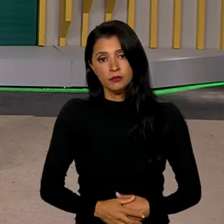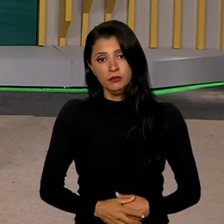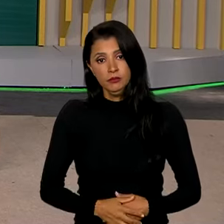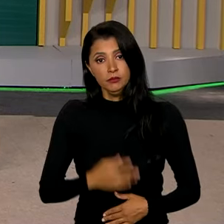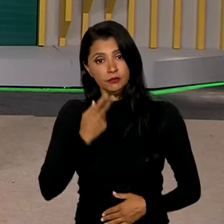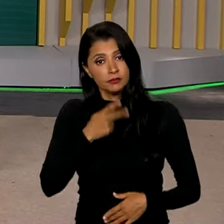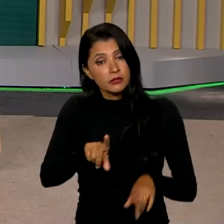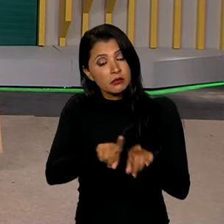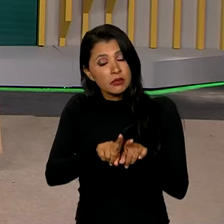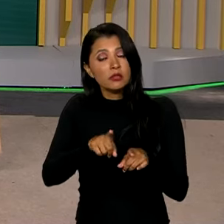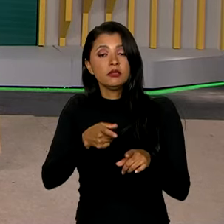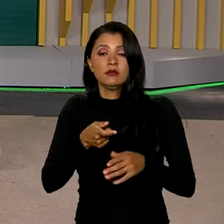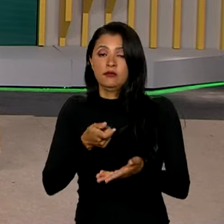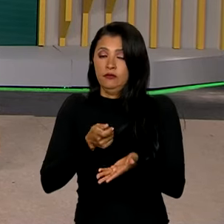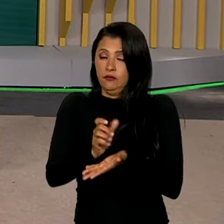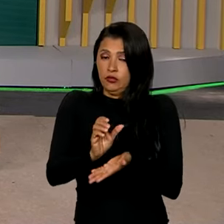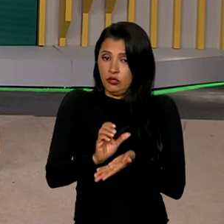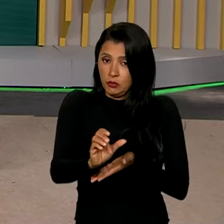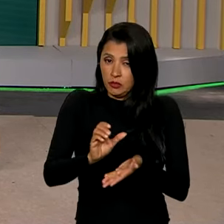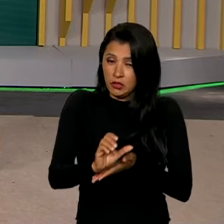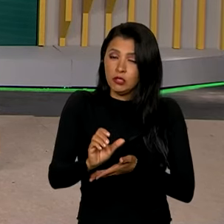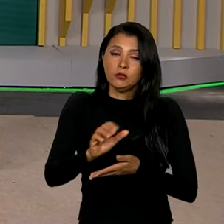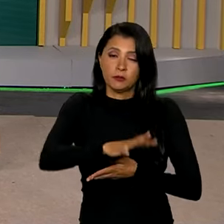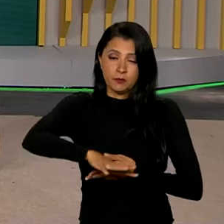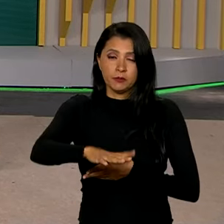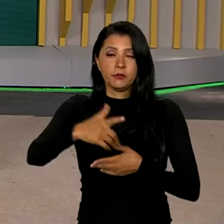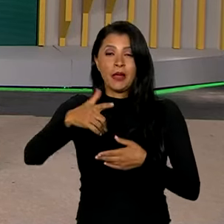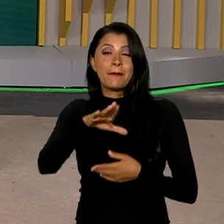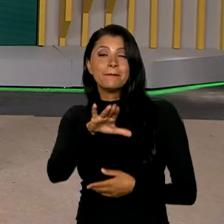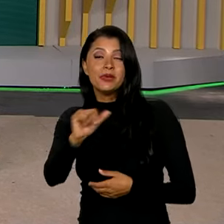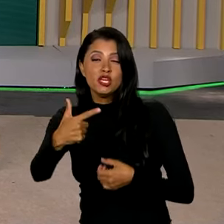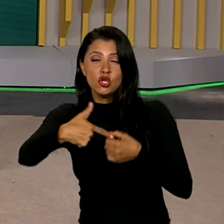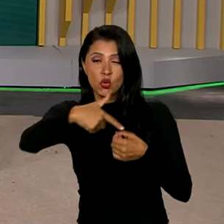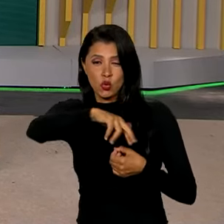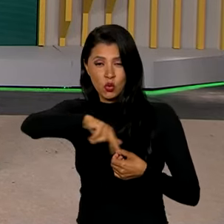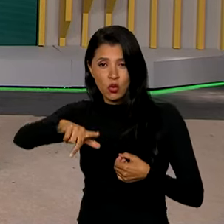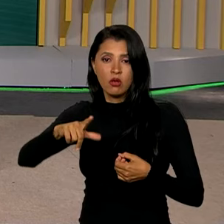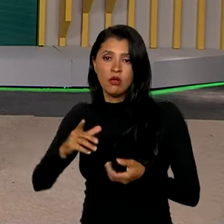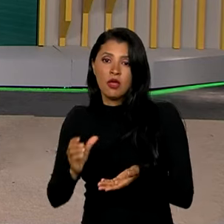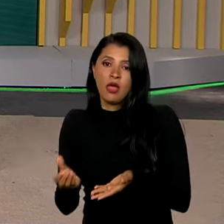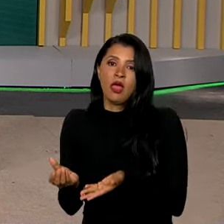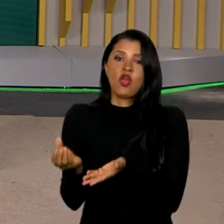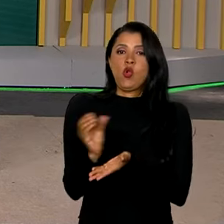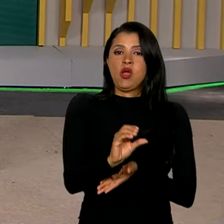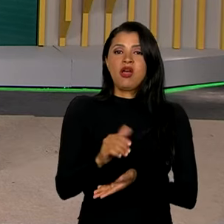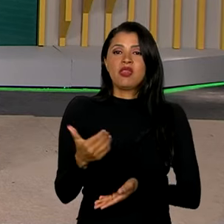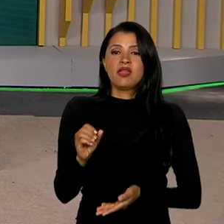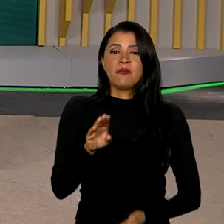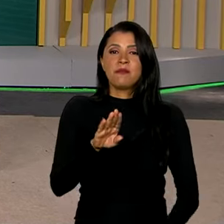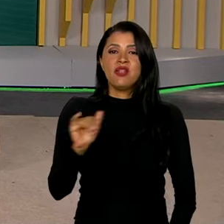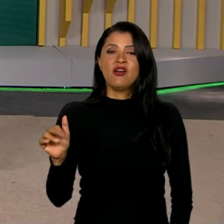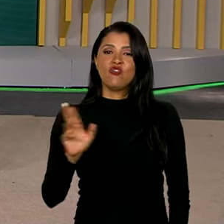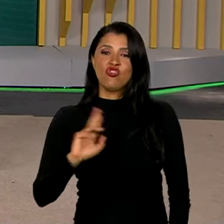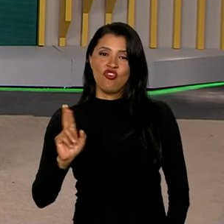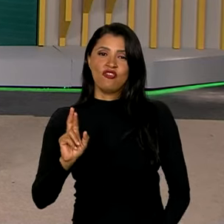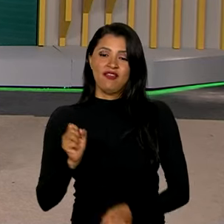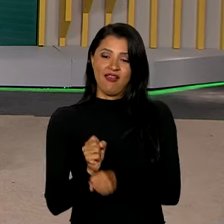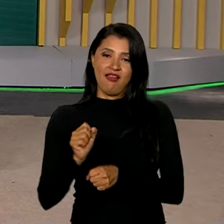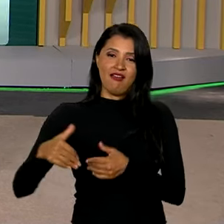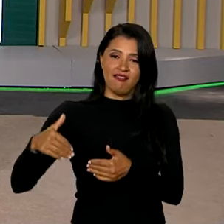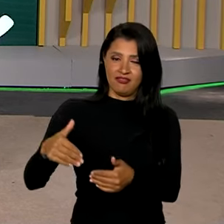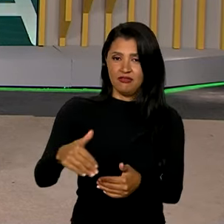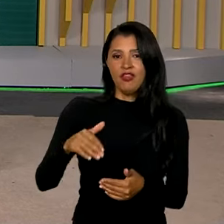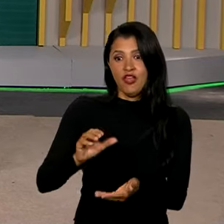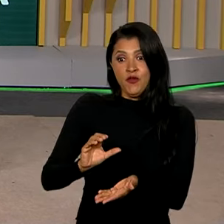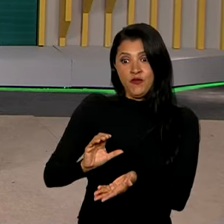Falando em investimentos, o setor de biocombustíveis deve injetar 10 bilhões de dólares no país nos próximos anos. É um grande